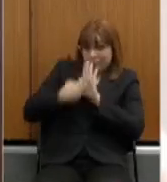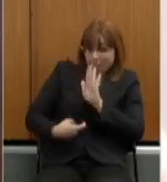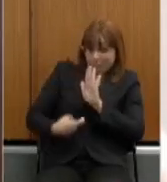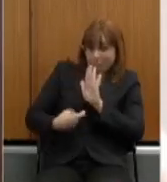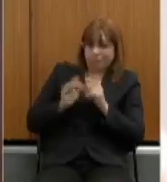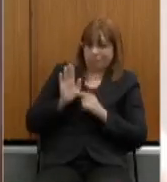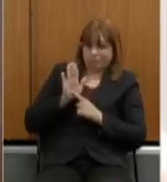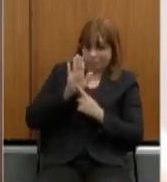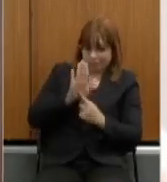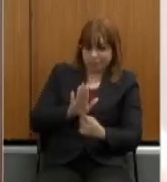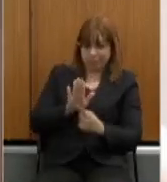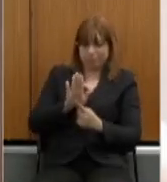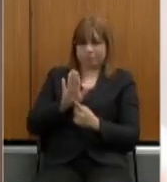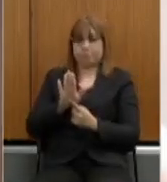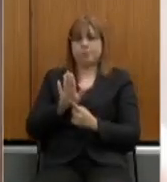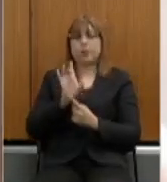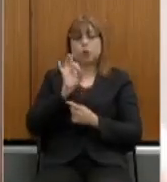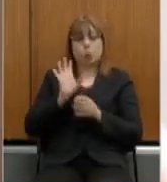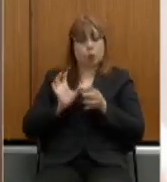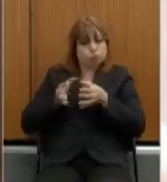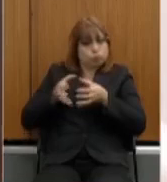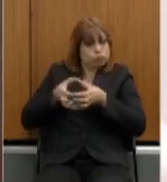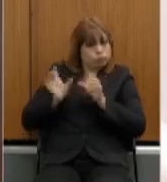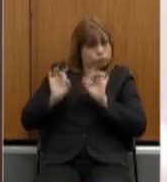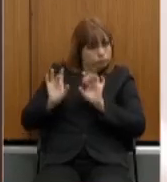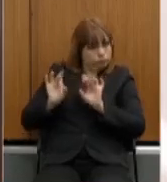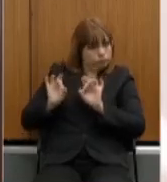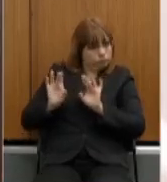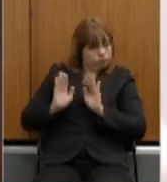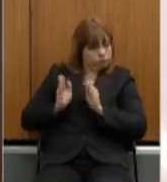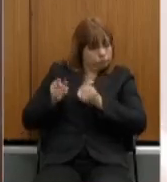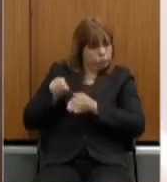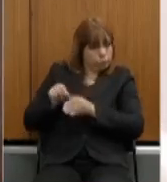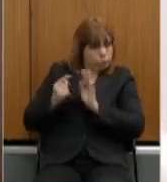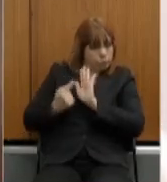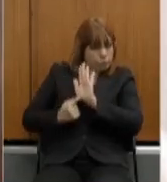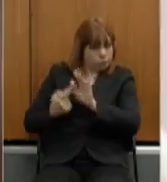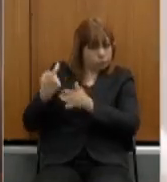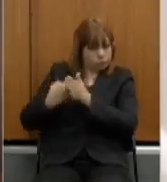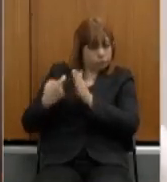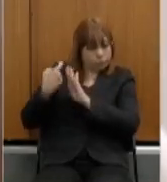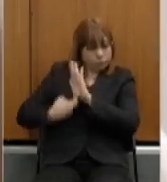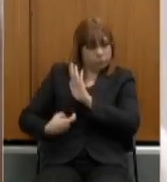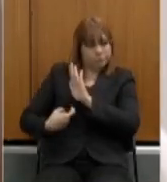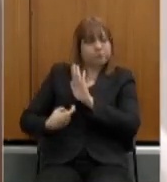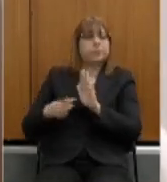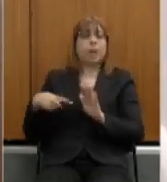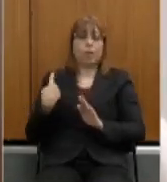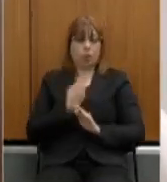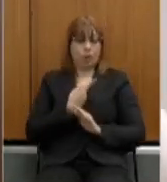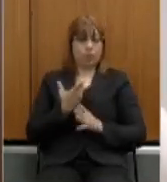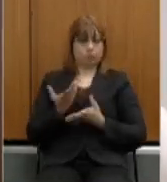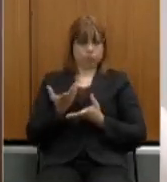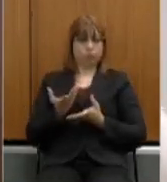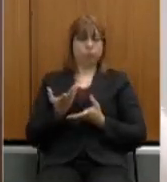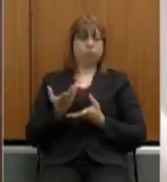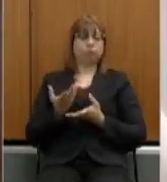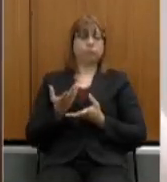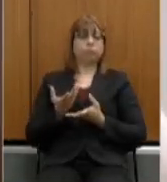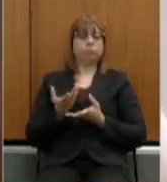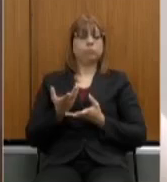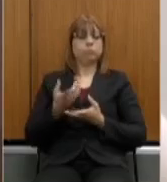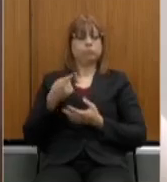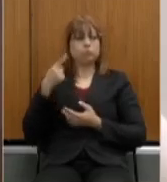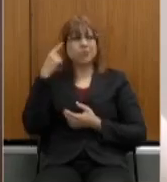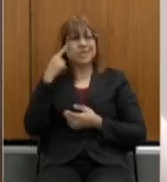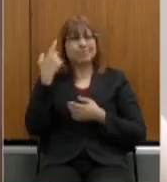apresentada somente à comissão especial, a gente tinha levado, nós técnicos, havíamos levado tão a sério a